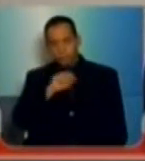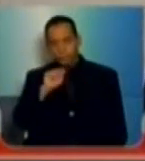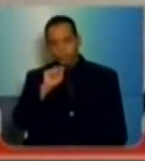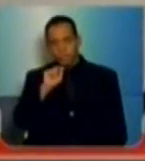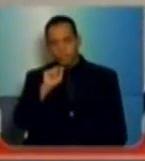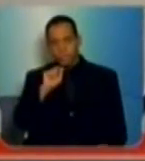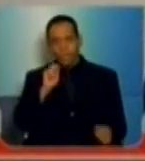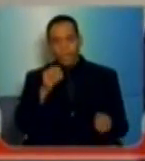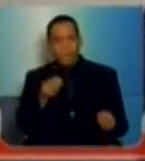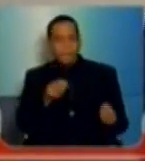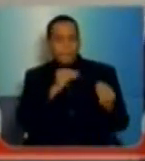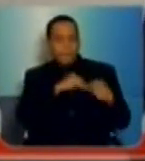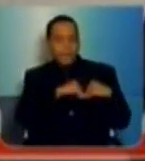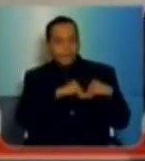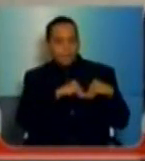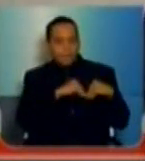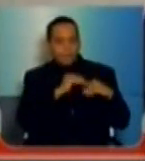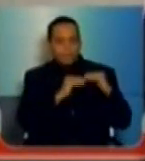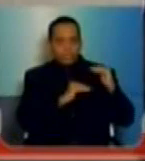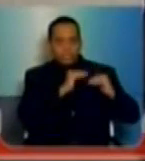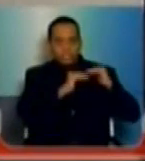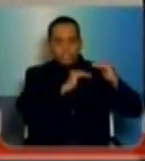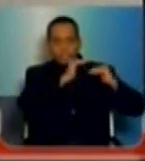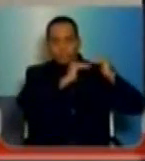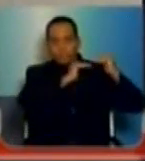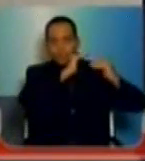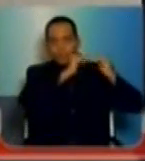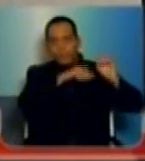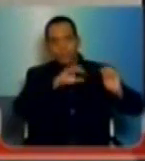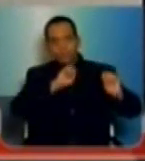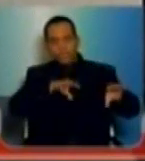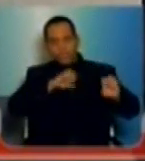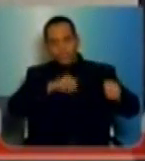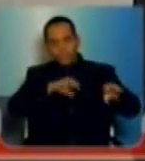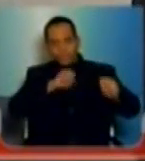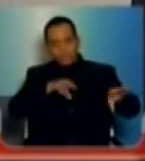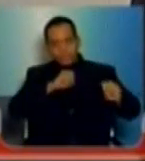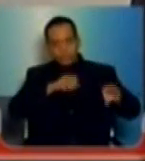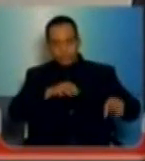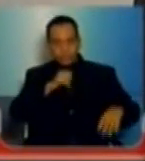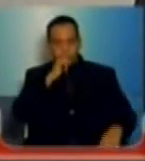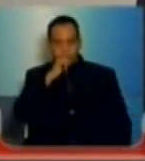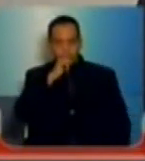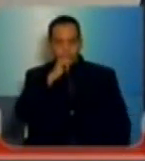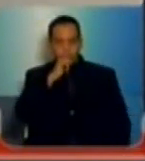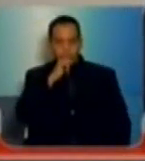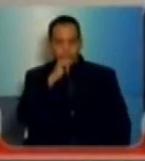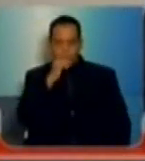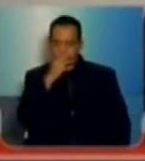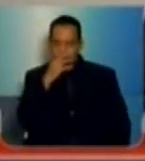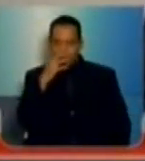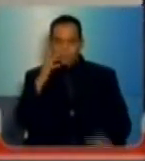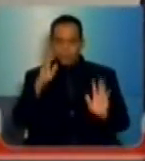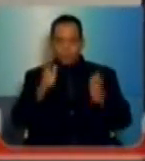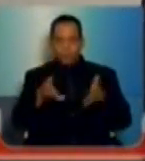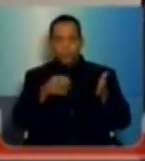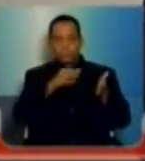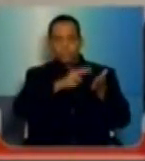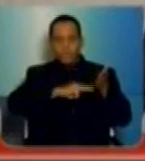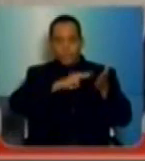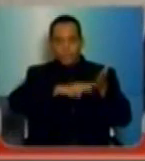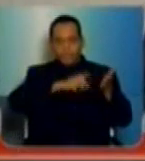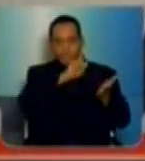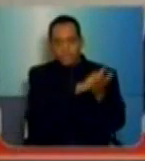Desempenho Educacional dos Servidores da Educação. Inclusive, hoje foi publicada uma matéria